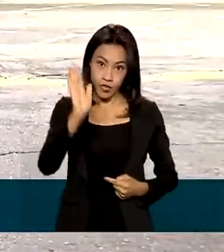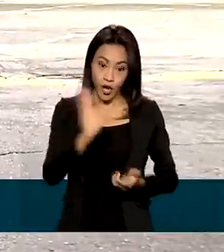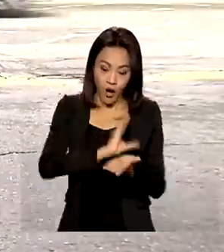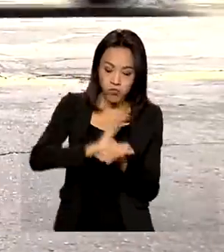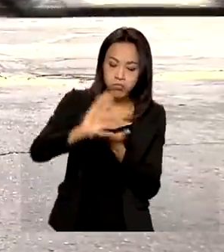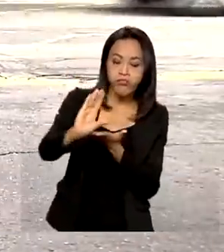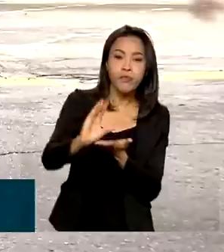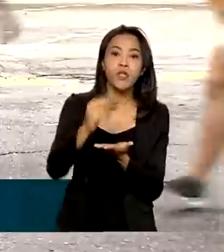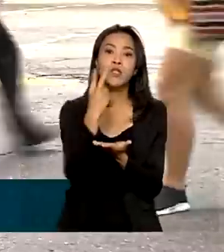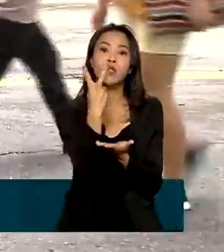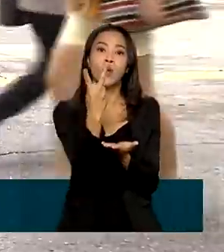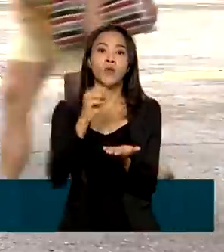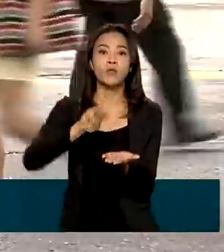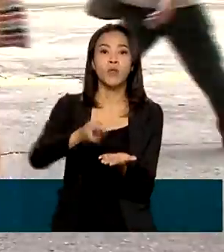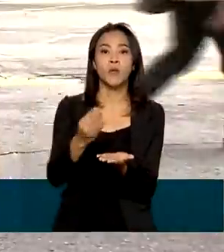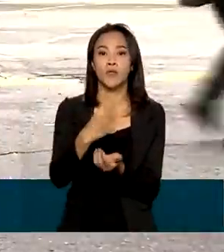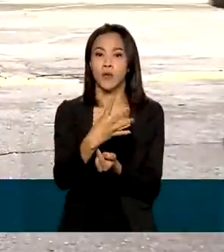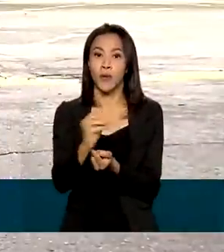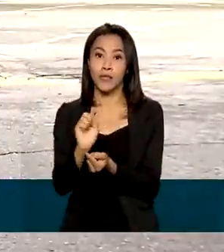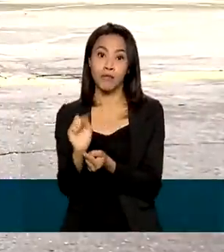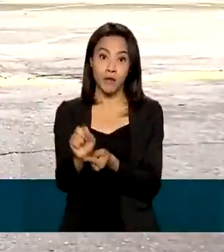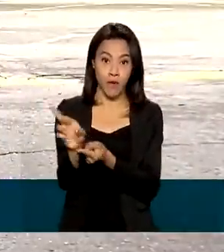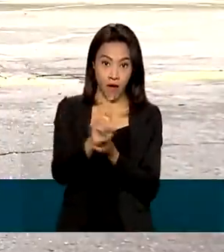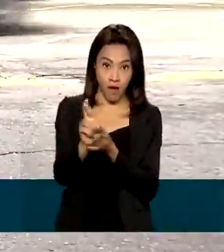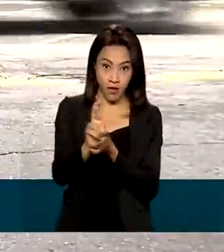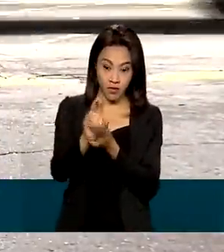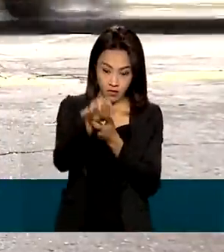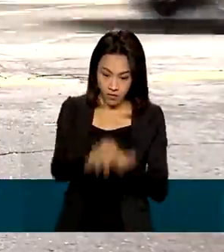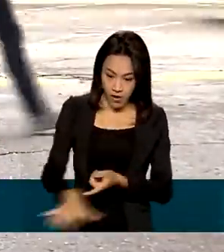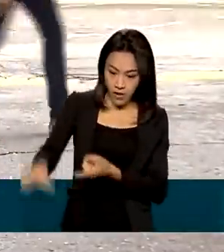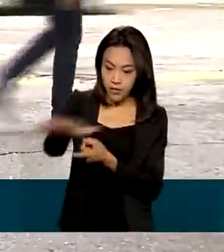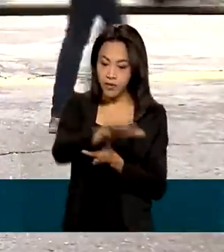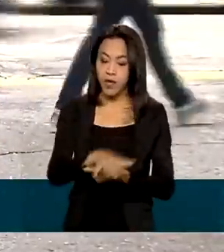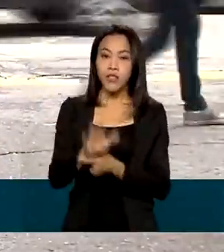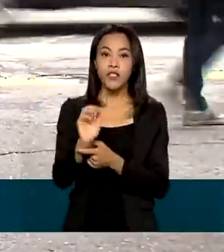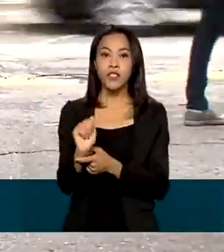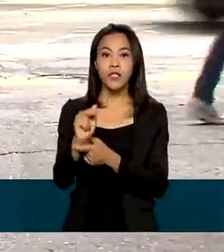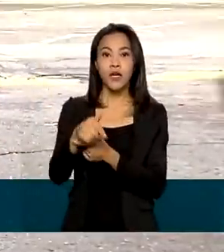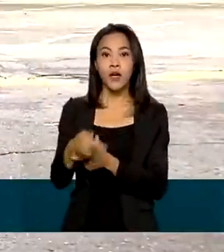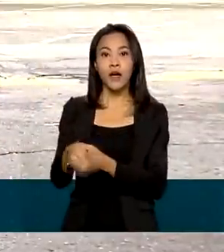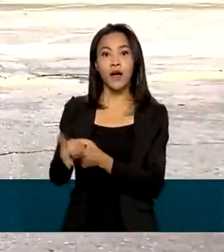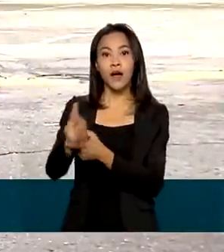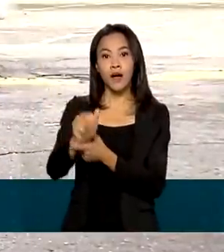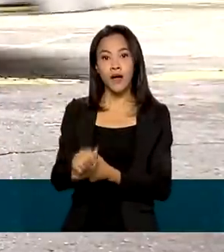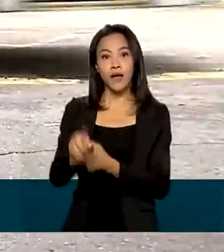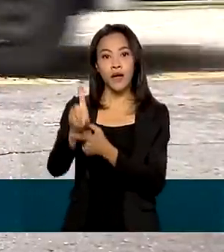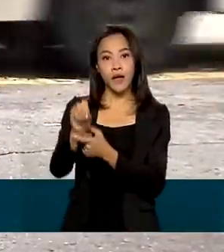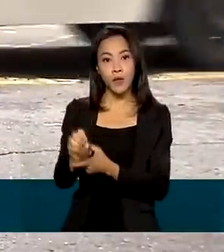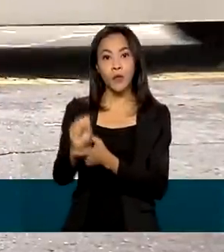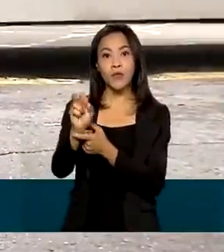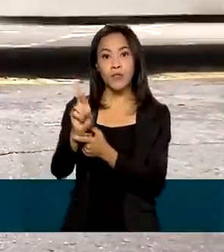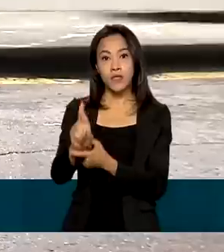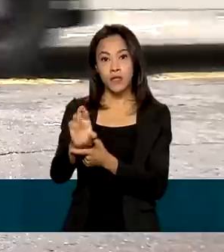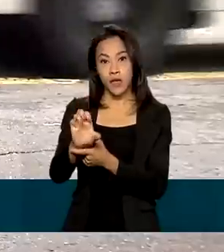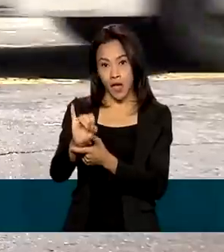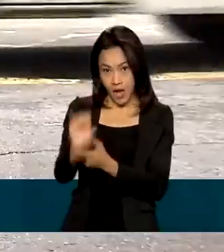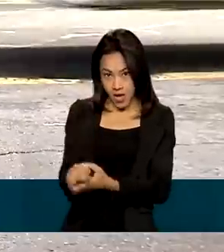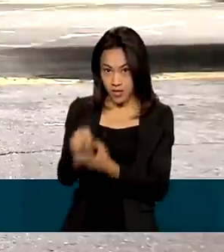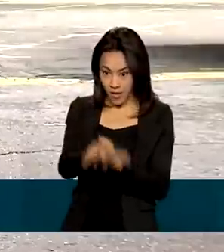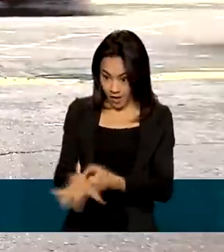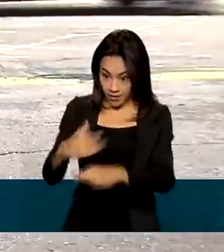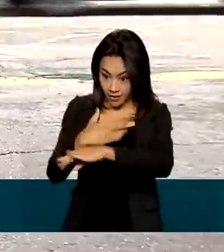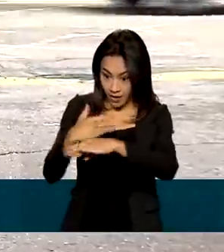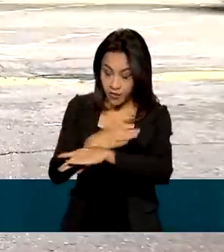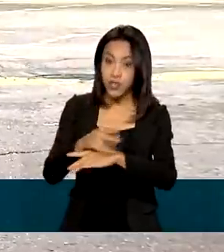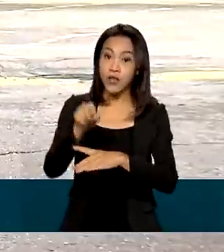,4 milhões para o município de Angra dos Reis, o mais afetado com a chuva do fim de semana. Os recursos